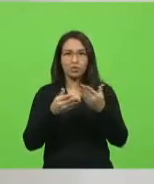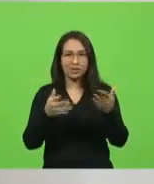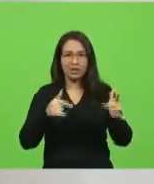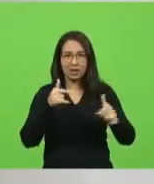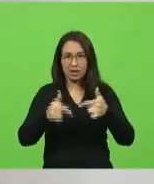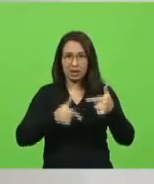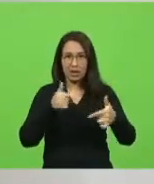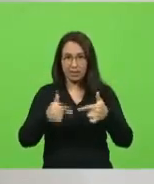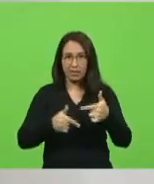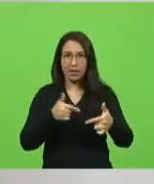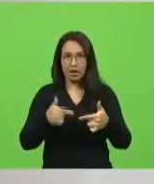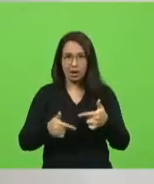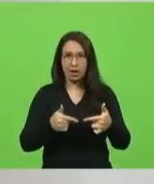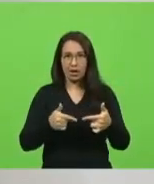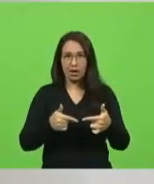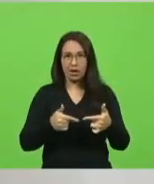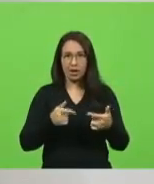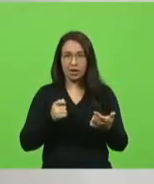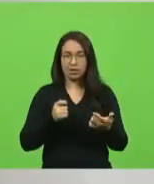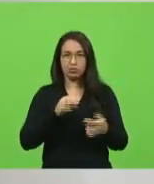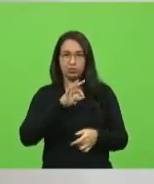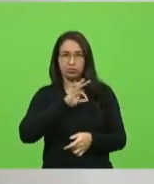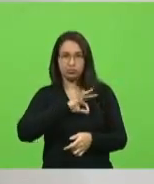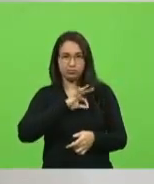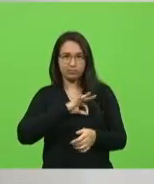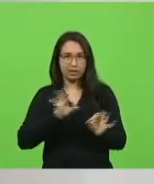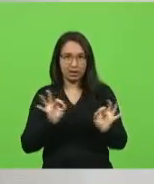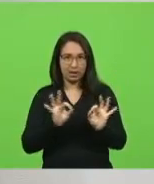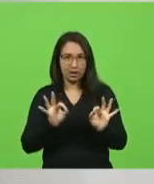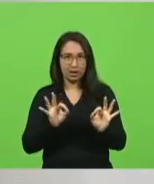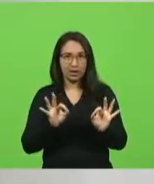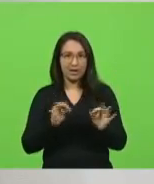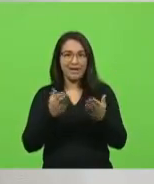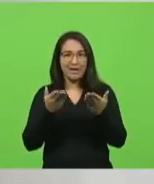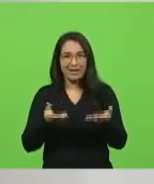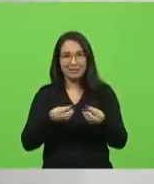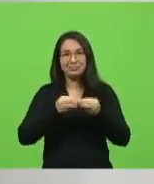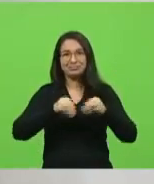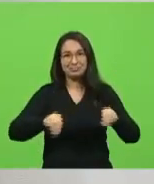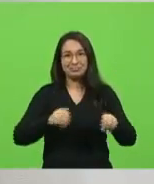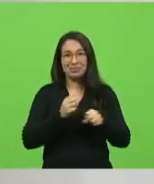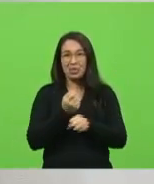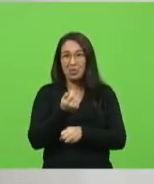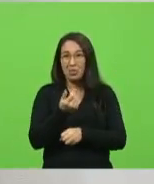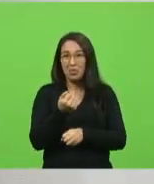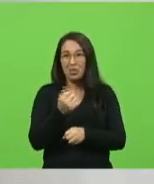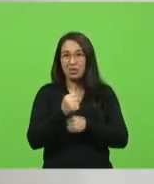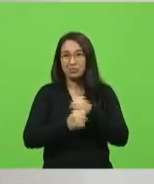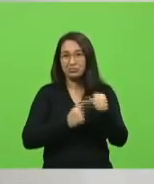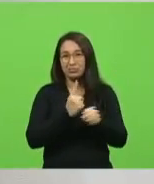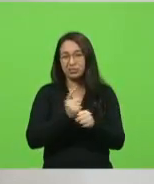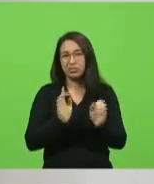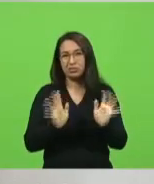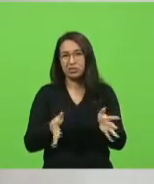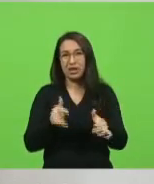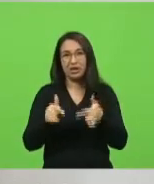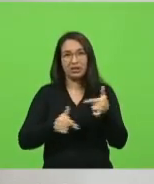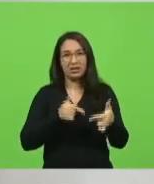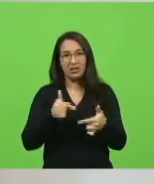vivem do segmento de eventos estão prejudicados há quase um ano sem poderem trabalhar.